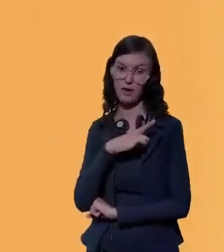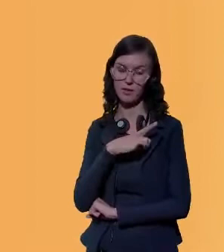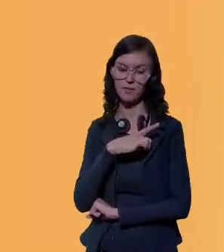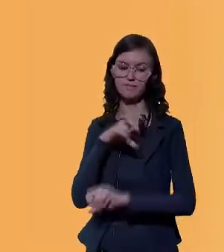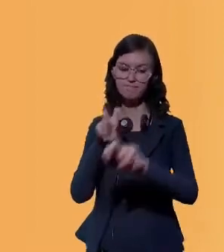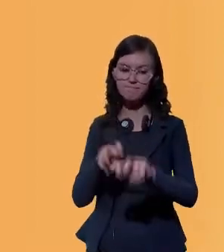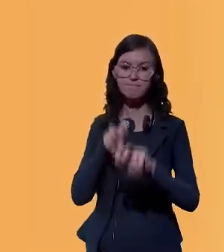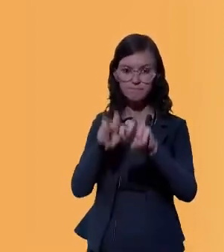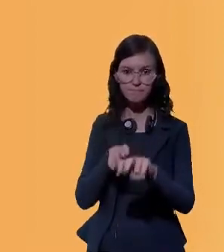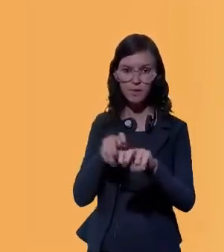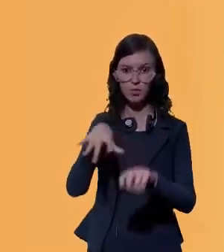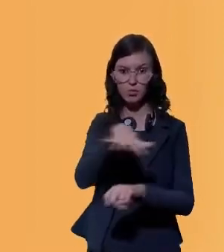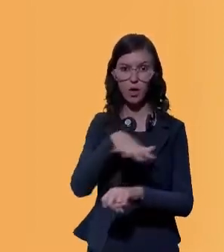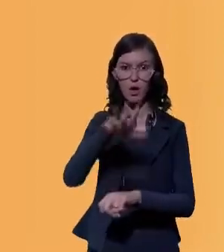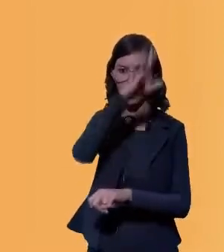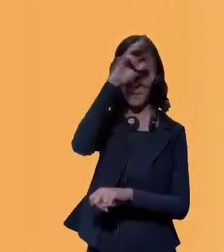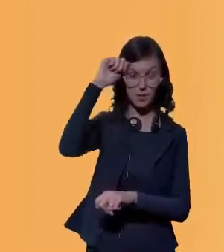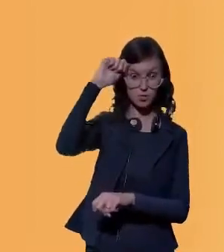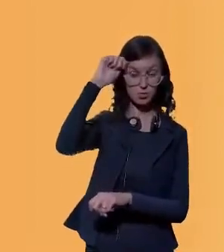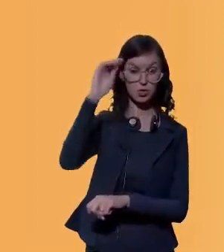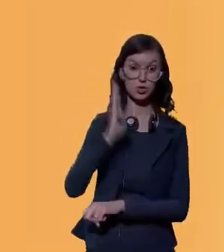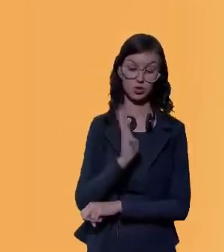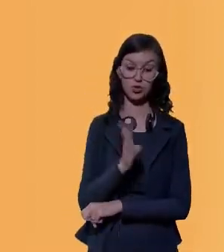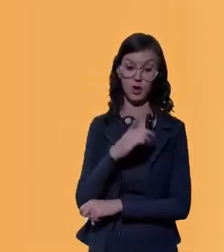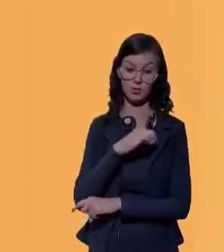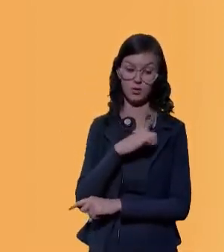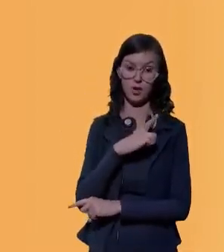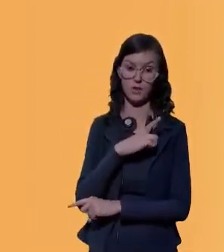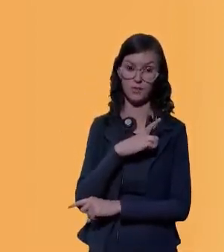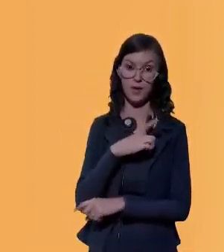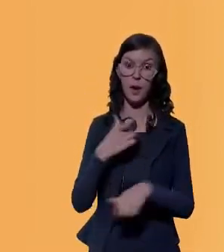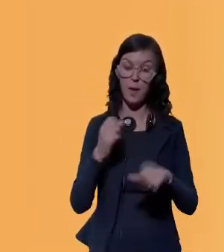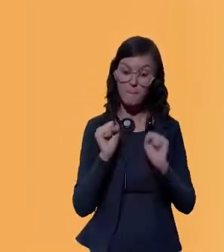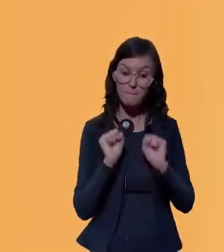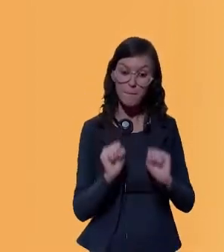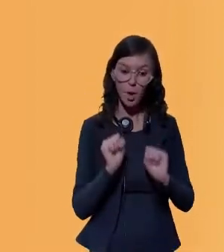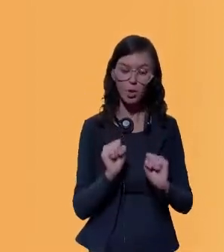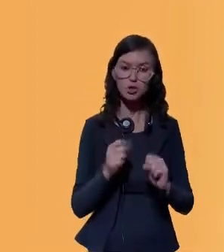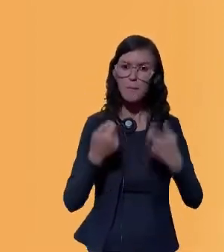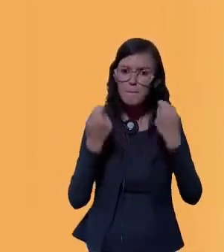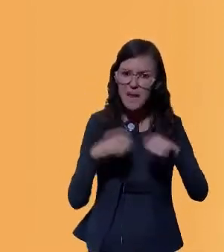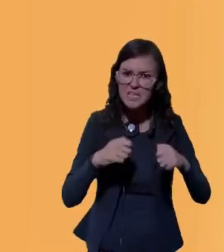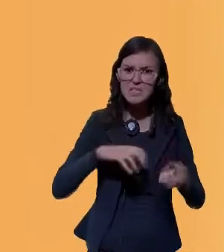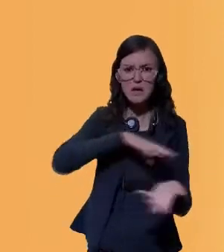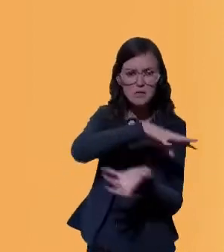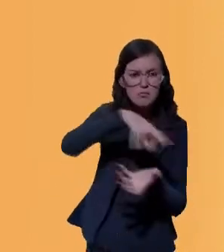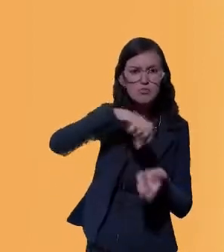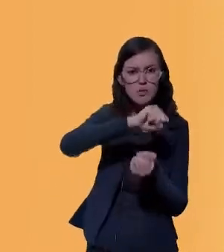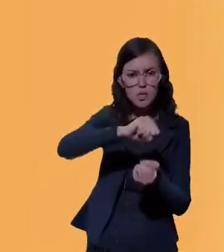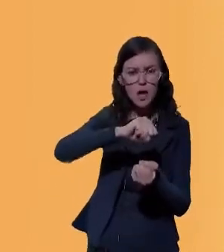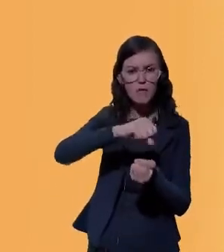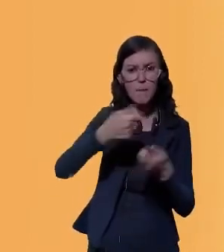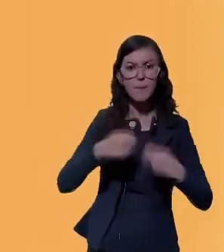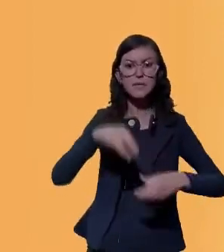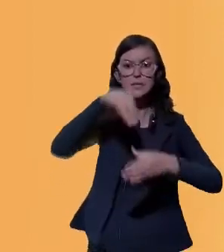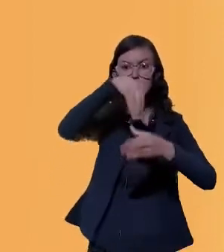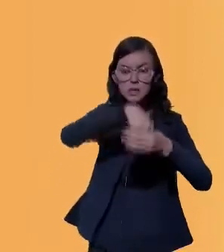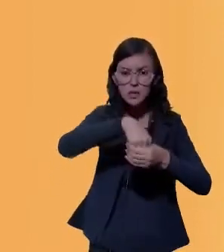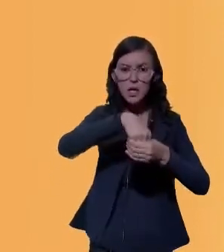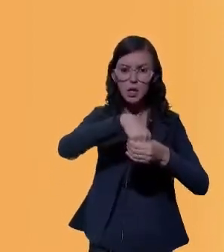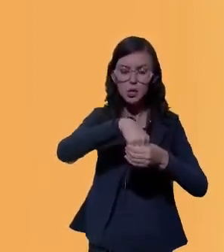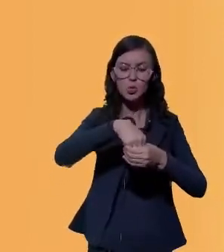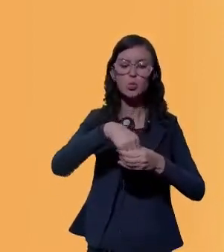agronegócio na Amazônia, ele é e pode e deve ser sustentável, deve estar dentro dos